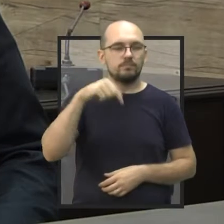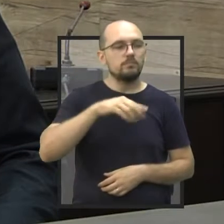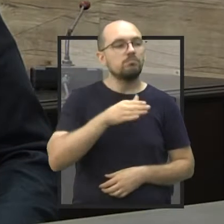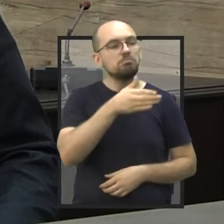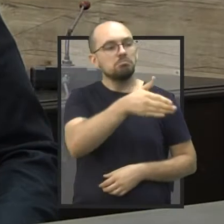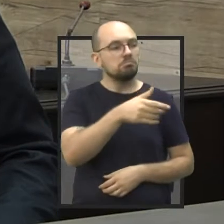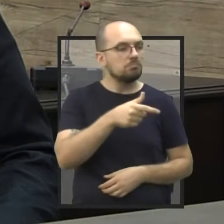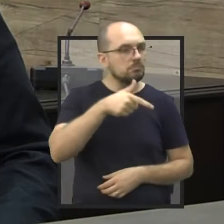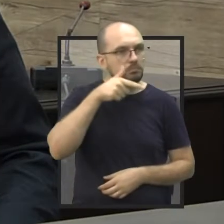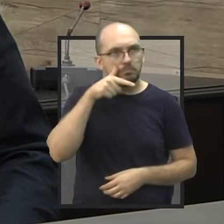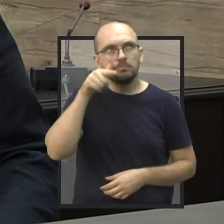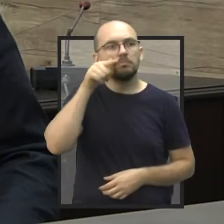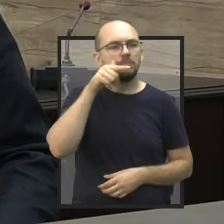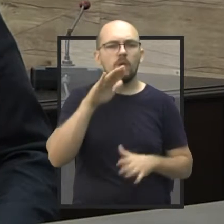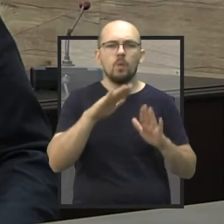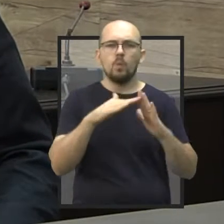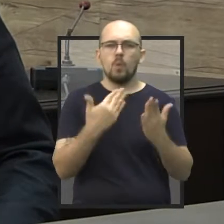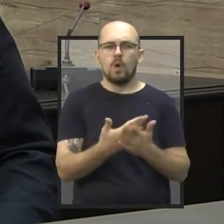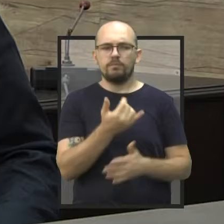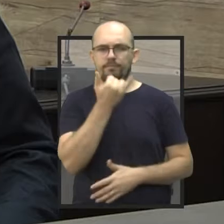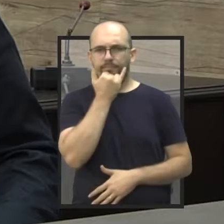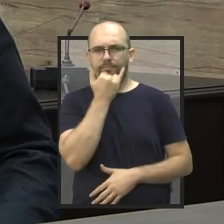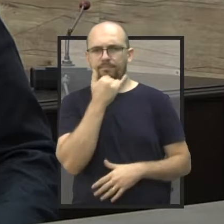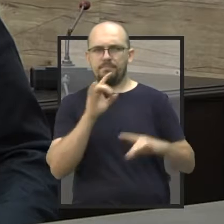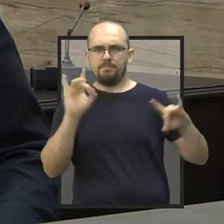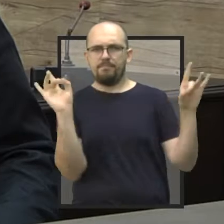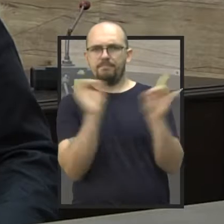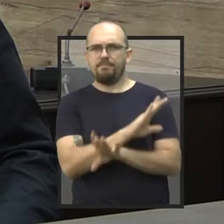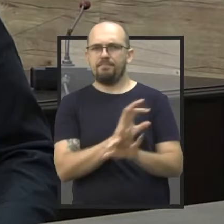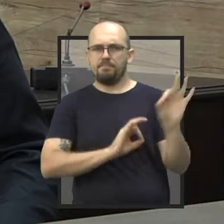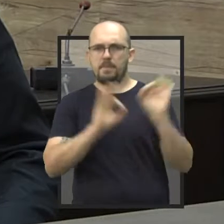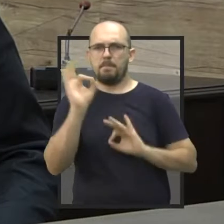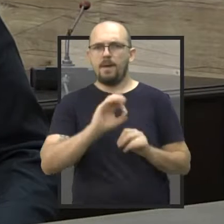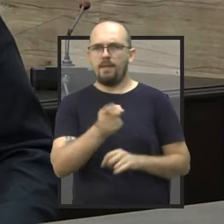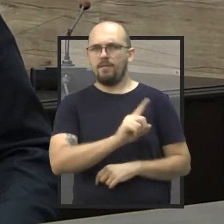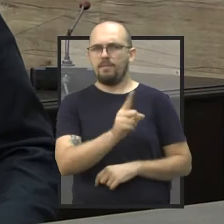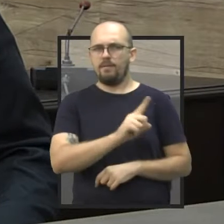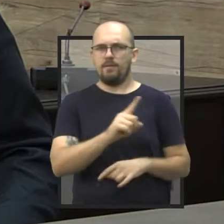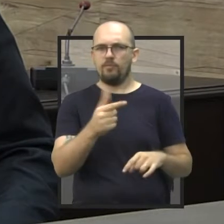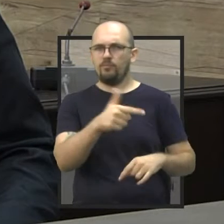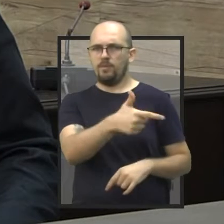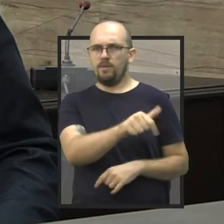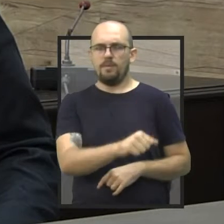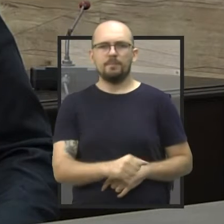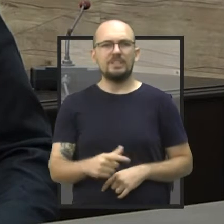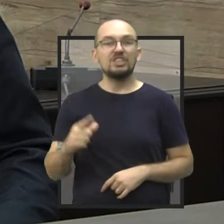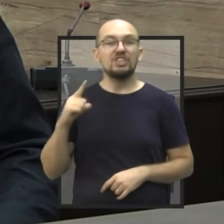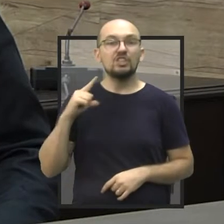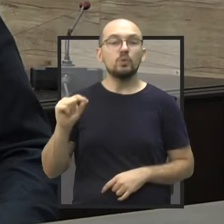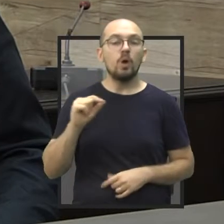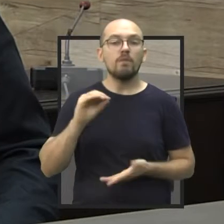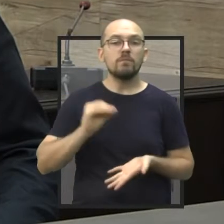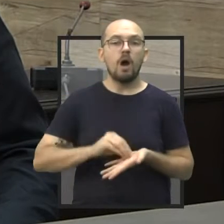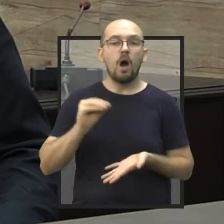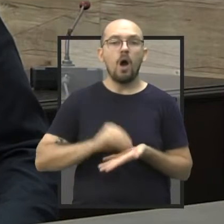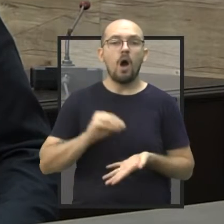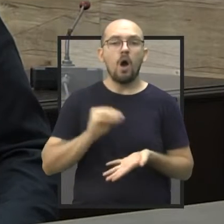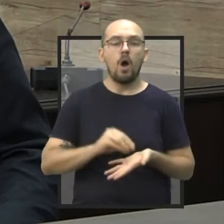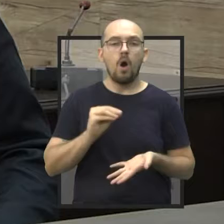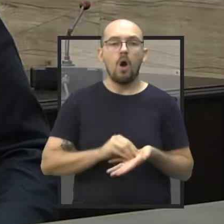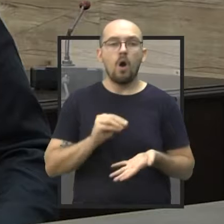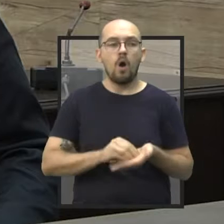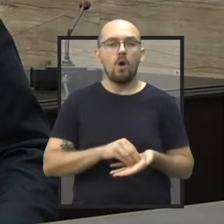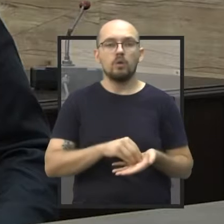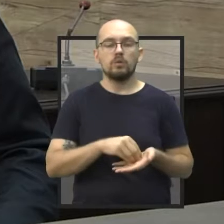a escola não estava totalmente preparada para esse retorno. Inclusive havia falta de produtos que